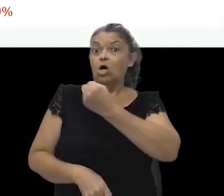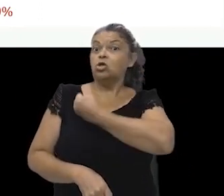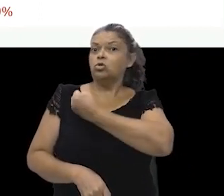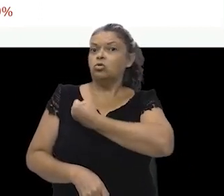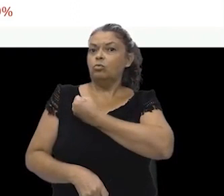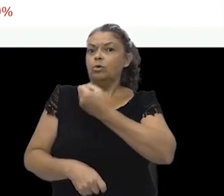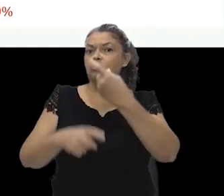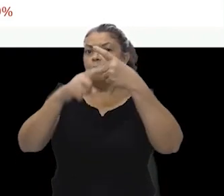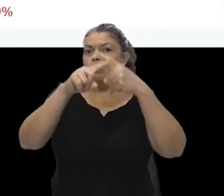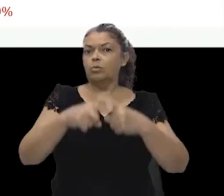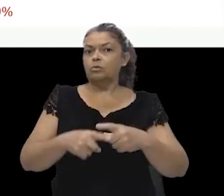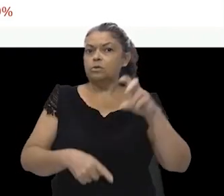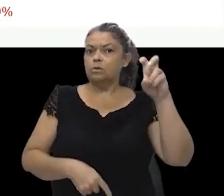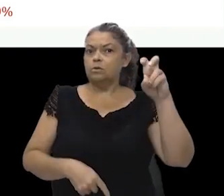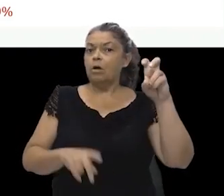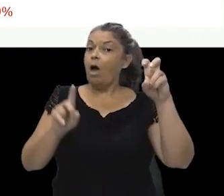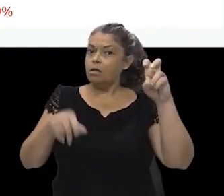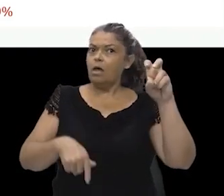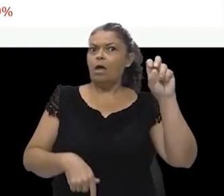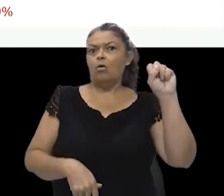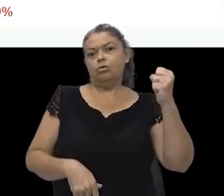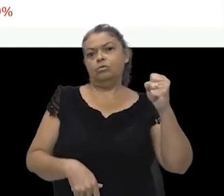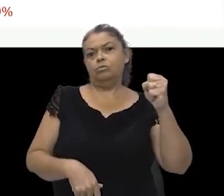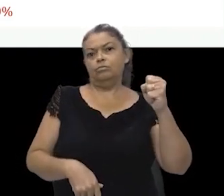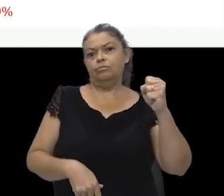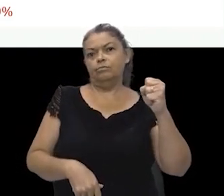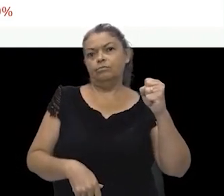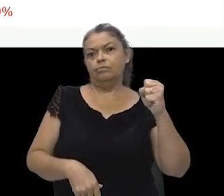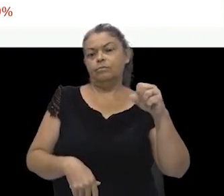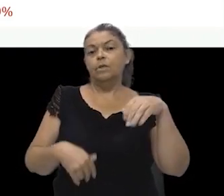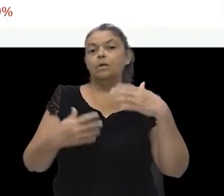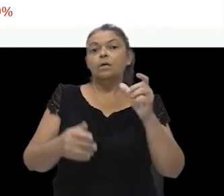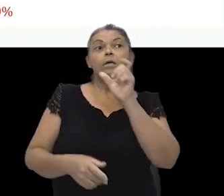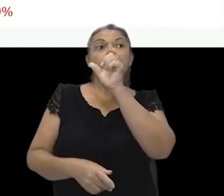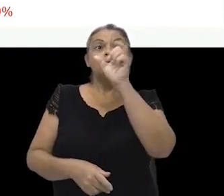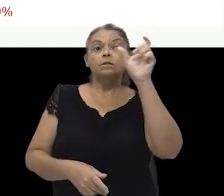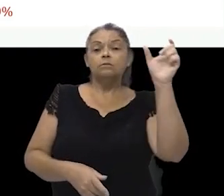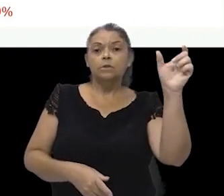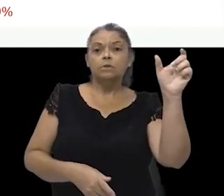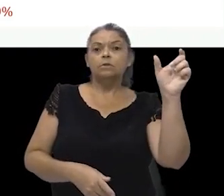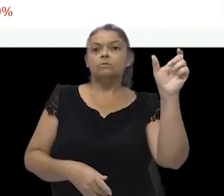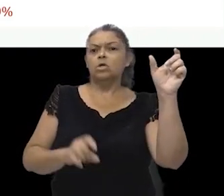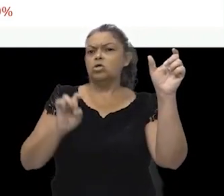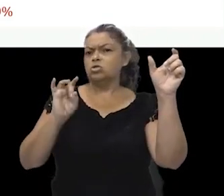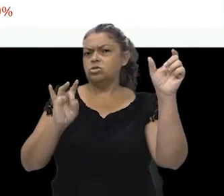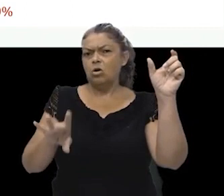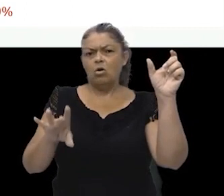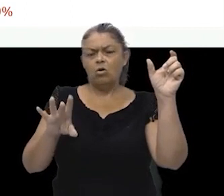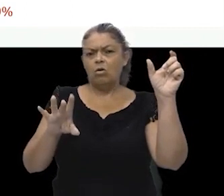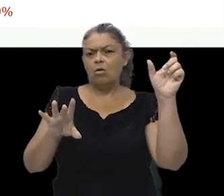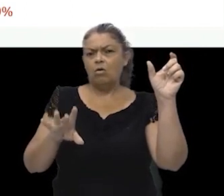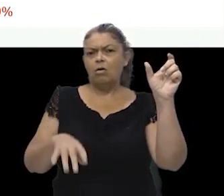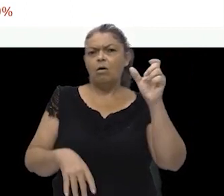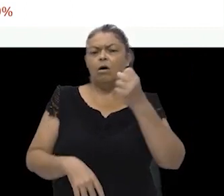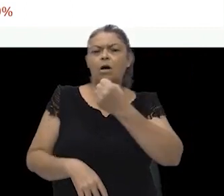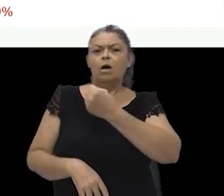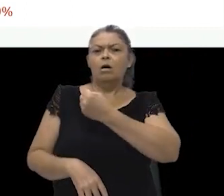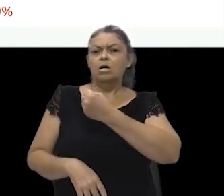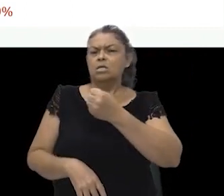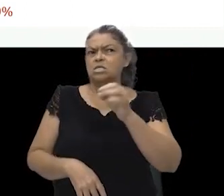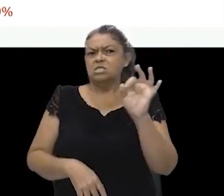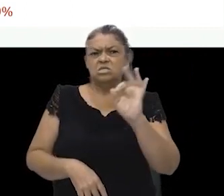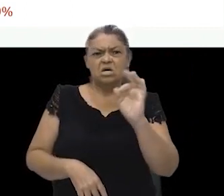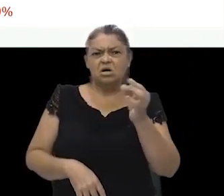múltiplos de 5. São 8. Das fichas terem apenas números não